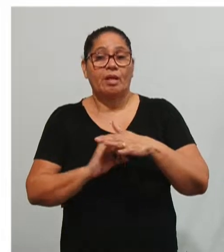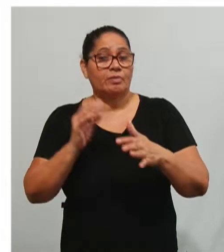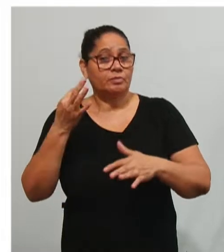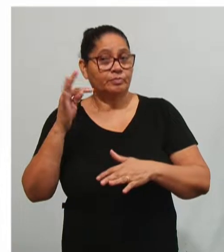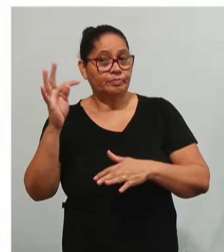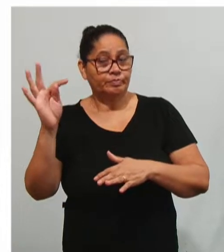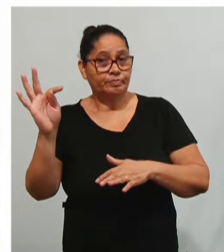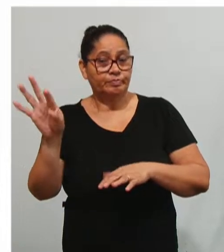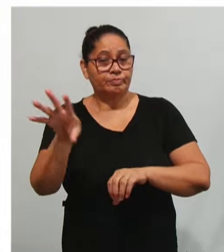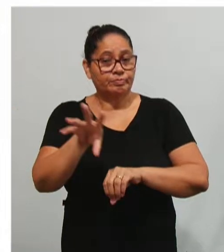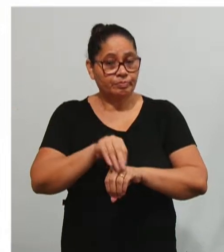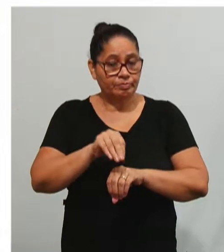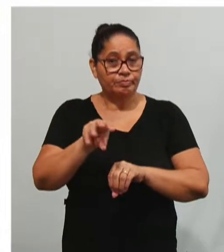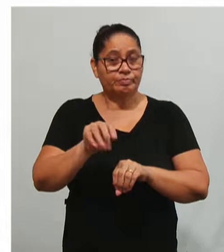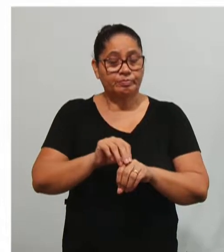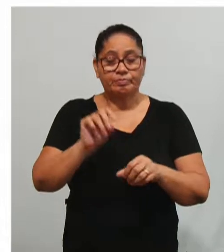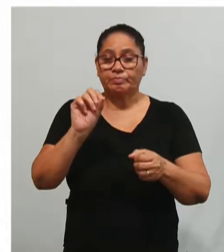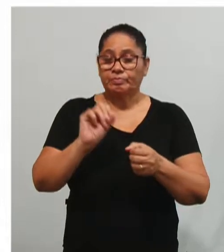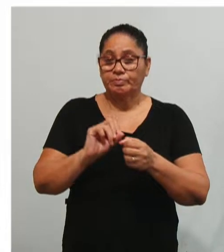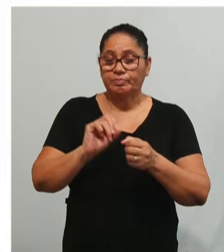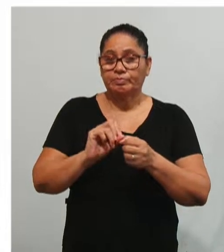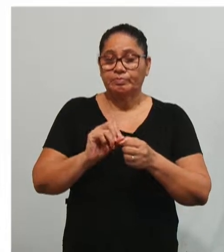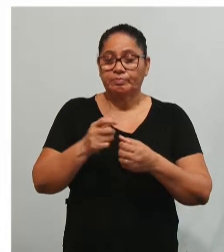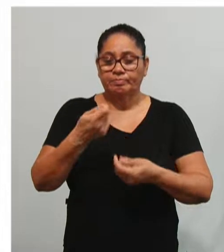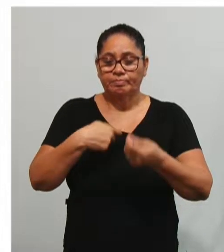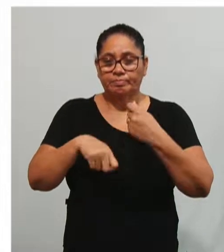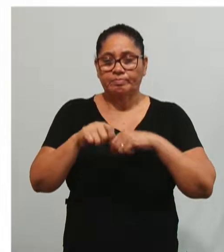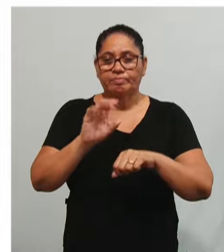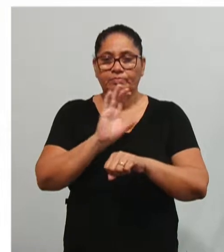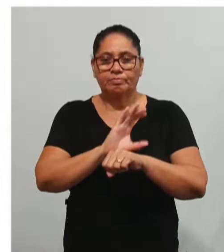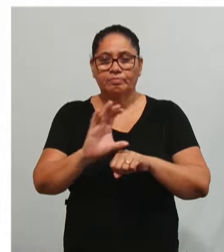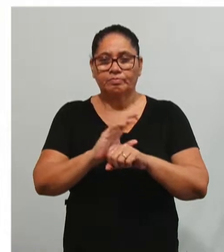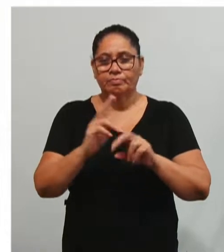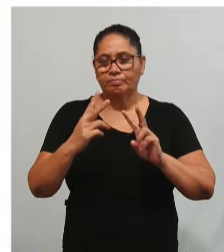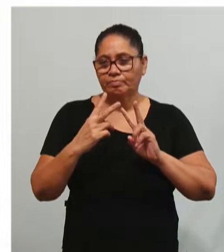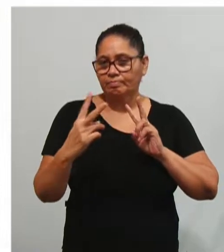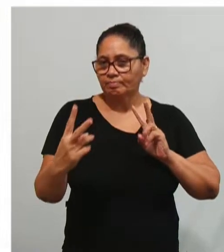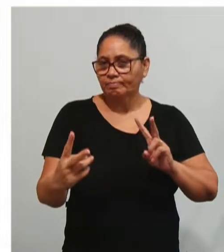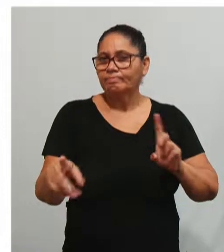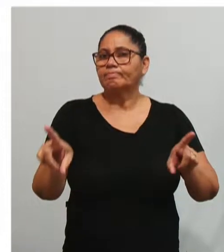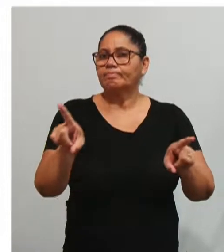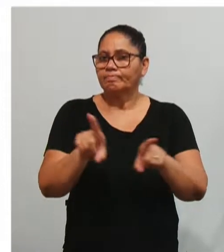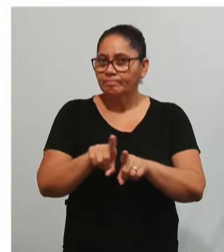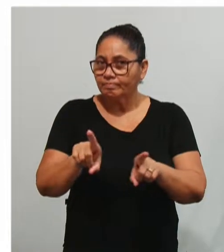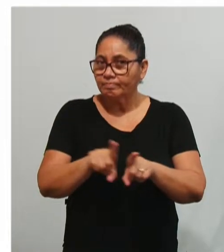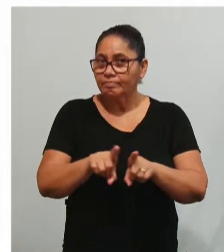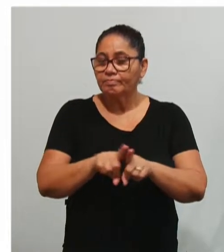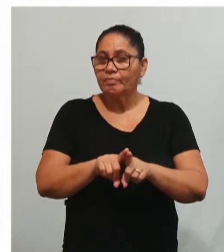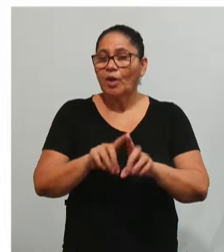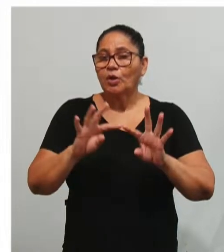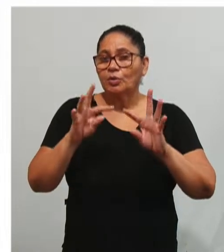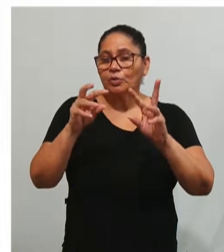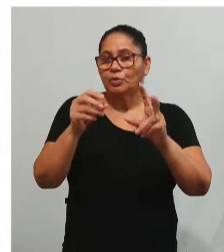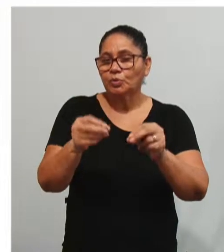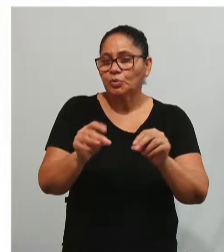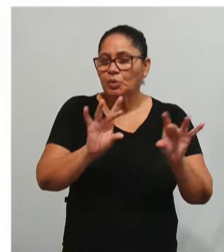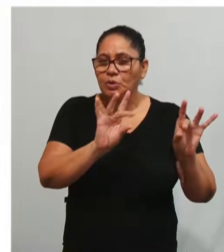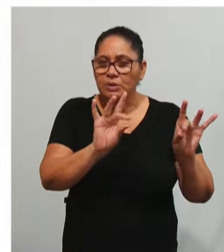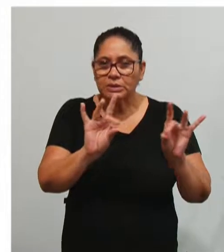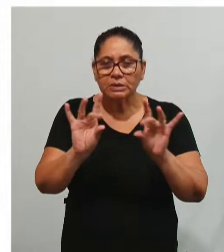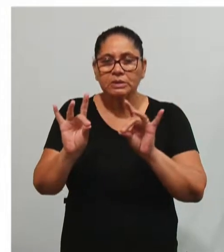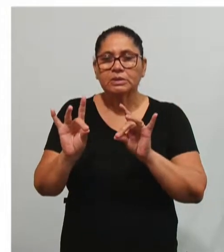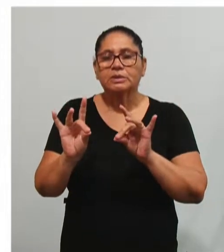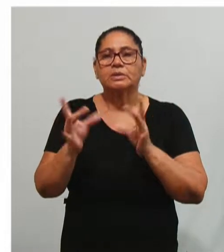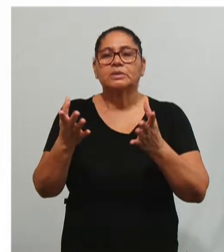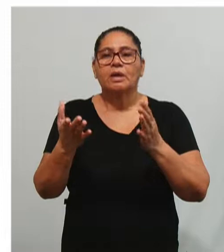conhecimentos necessários para realizar a gestão de cursos à distância também, em todas as suas peculiaridades, uma vez